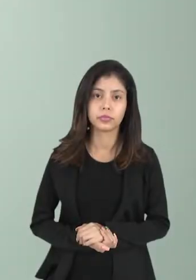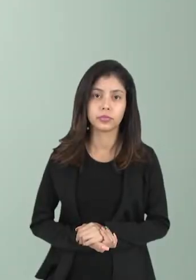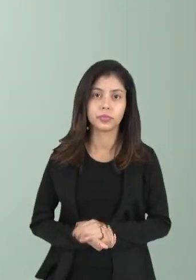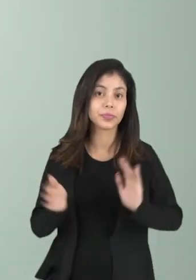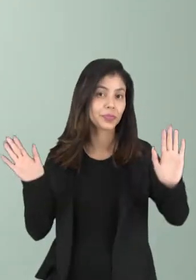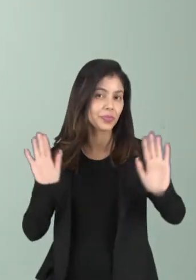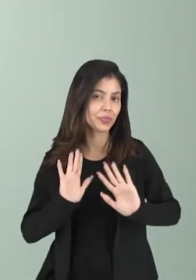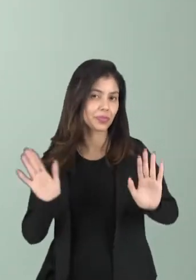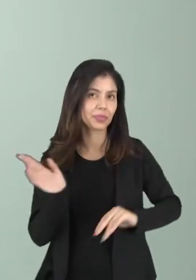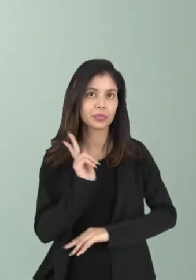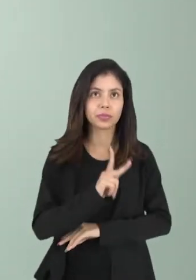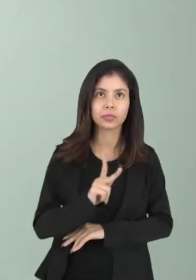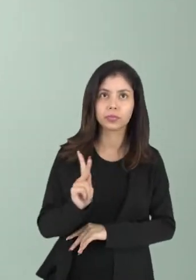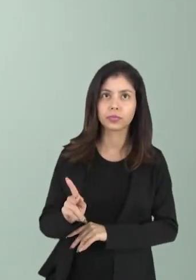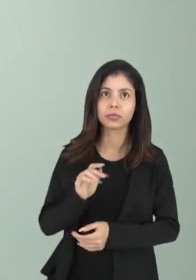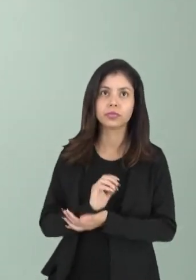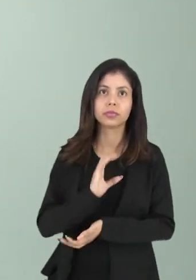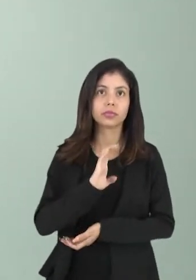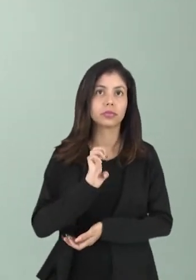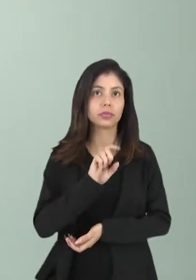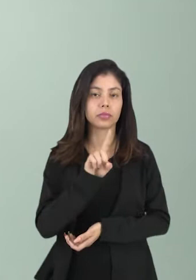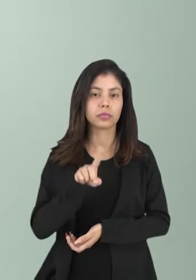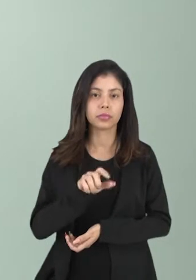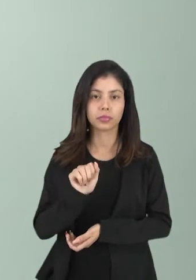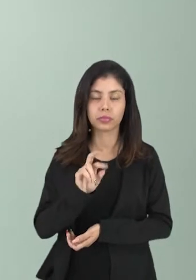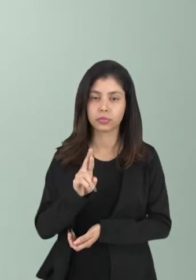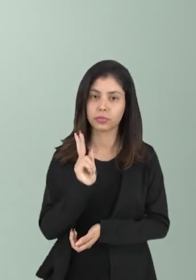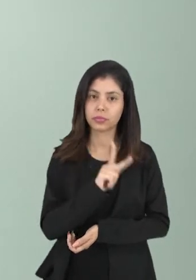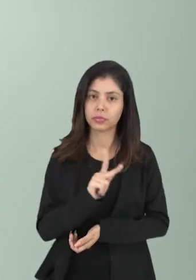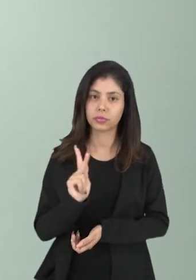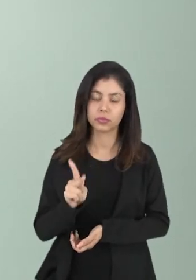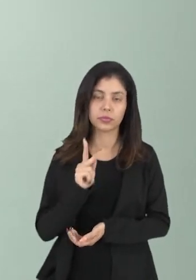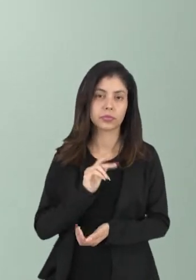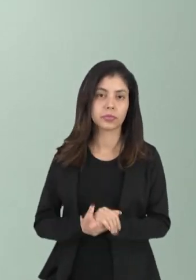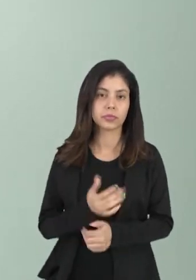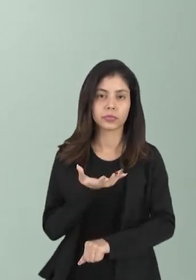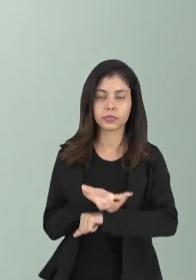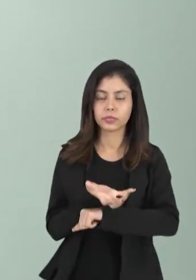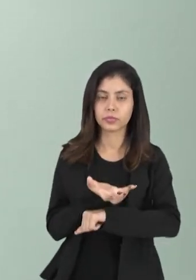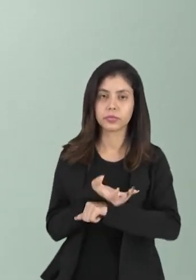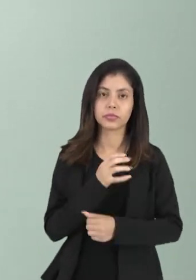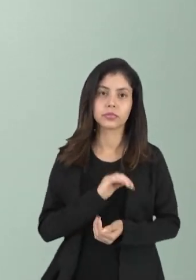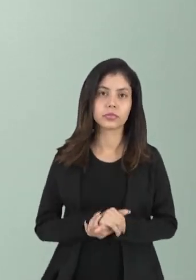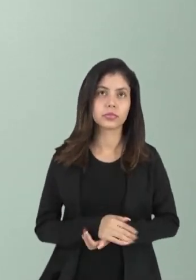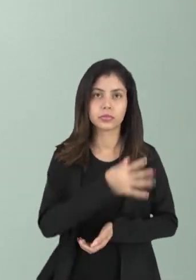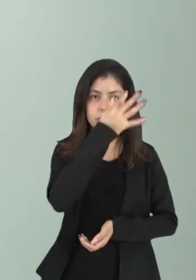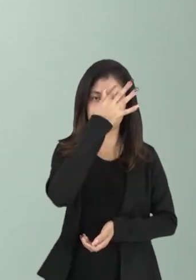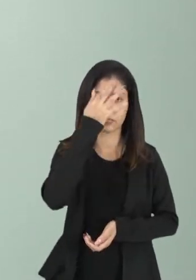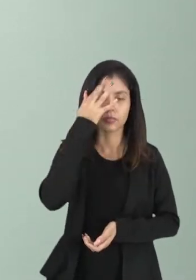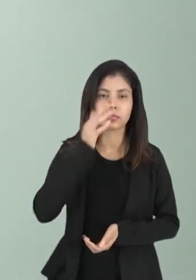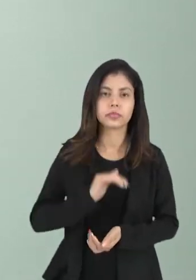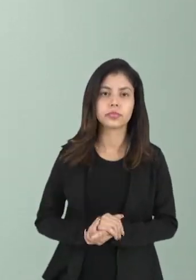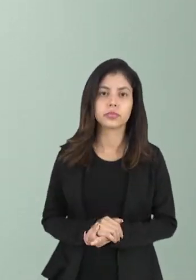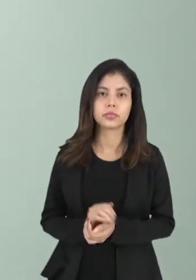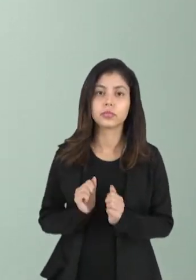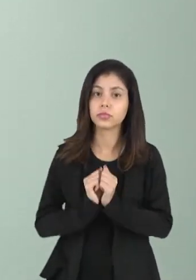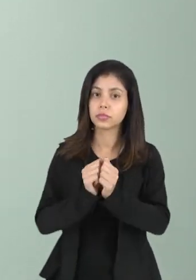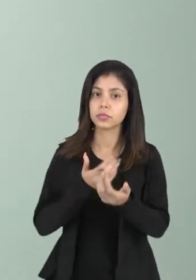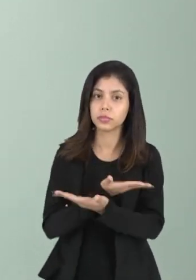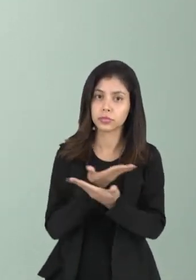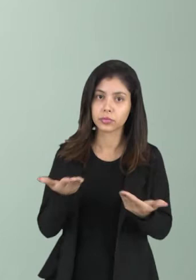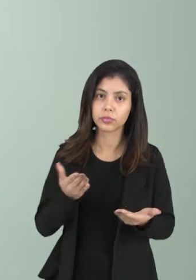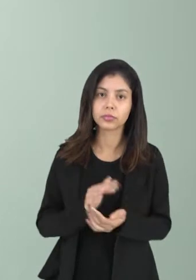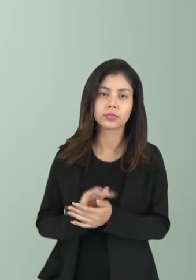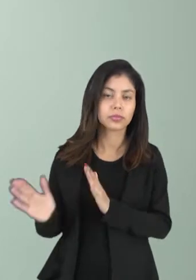Olá, sou o professor César Hildo, professor especialista na disciplina de filosofia e vou estar com vocês